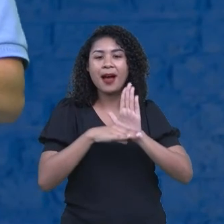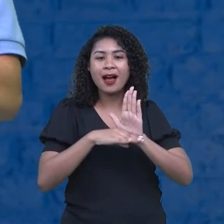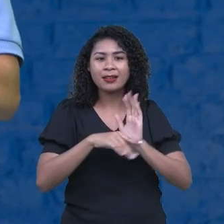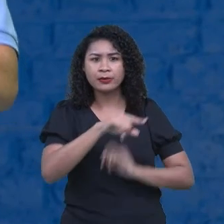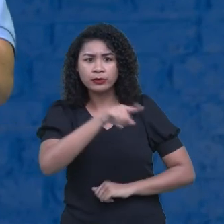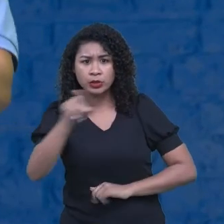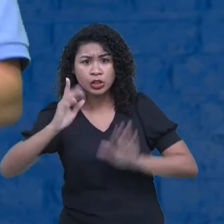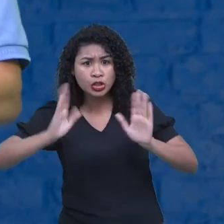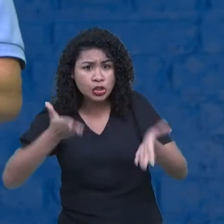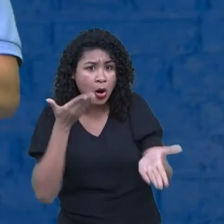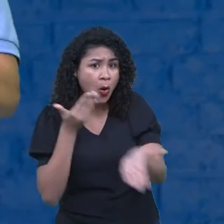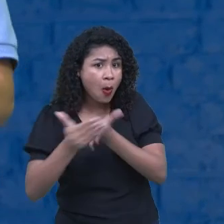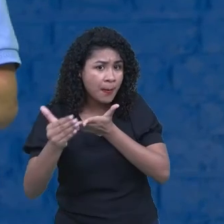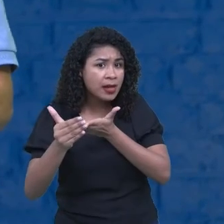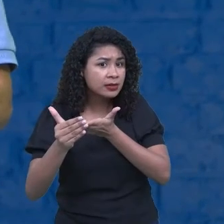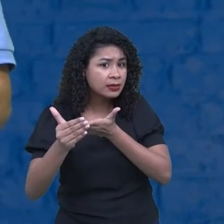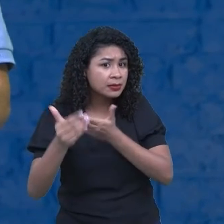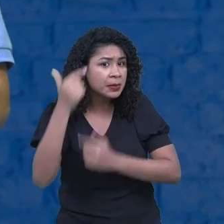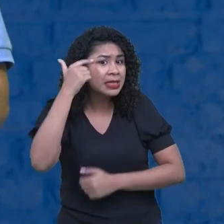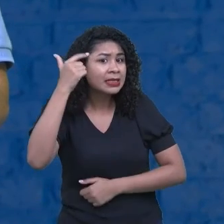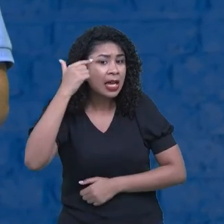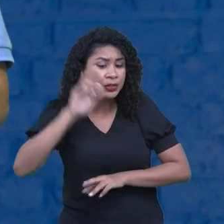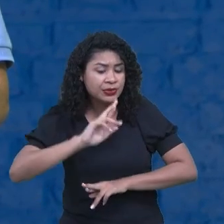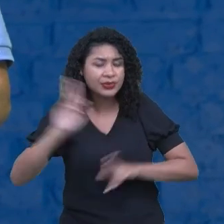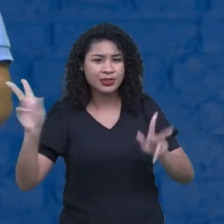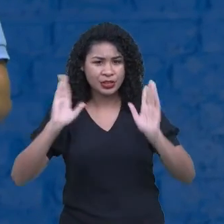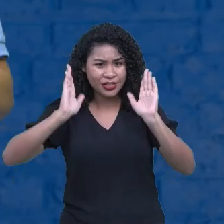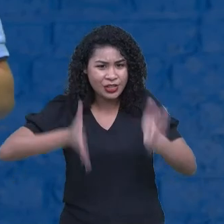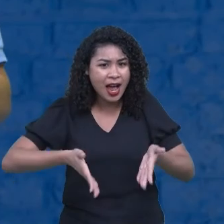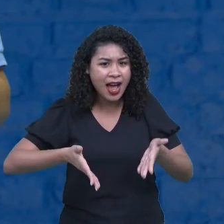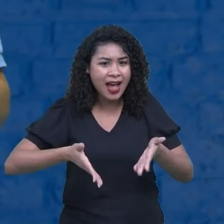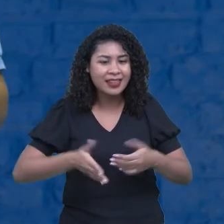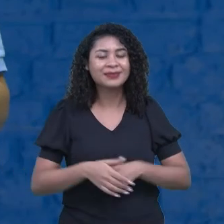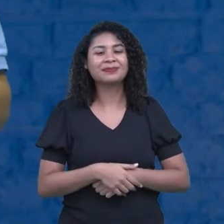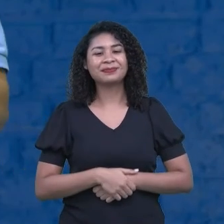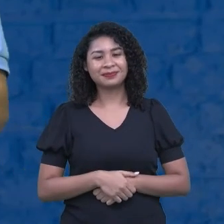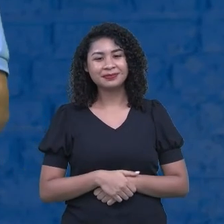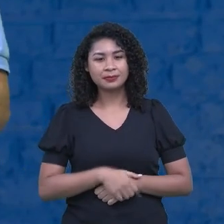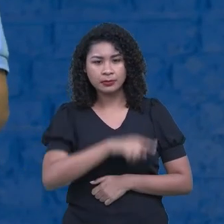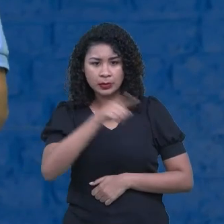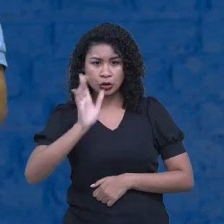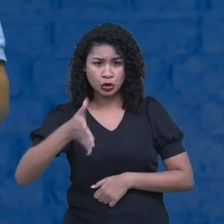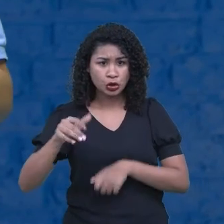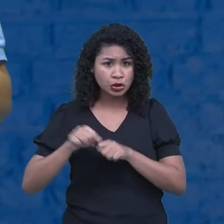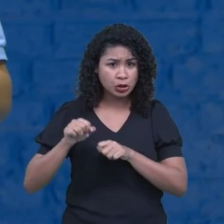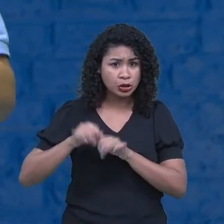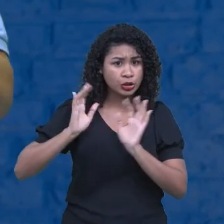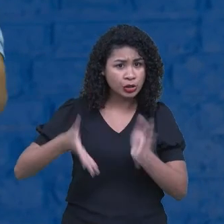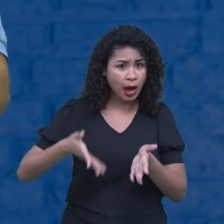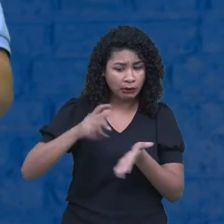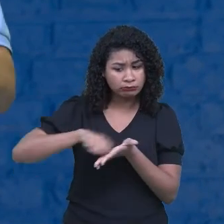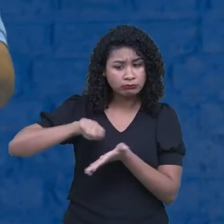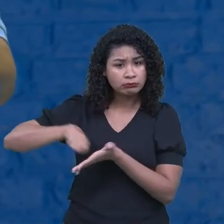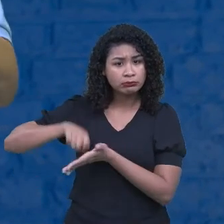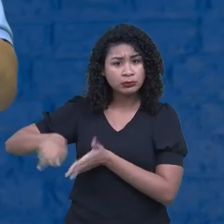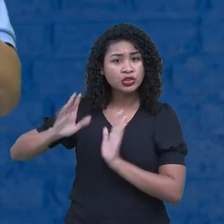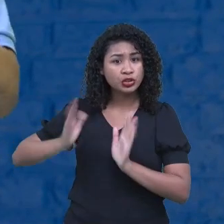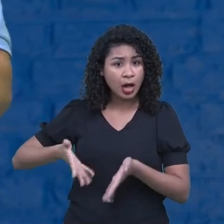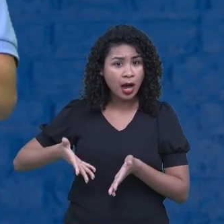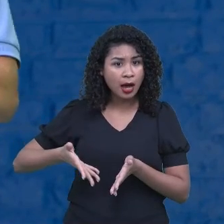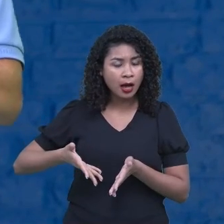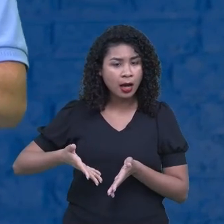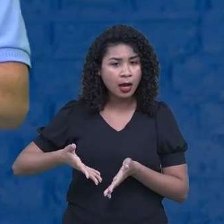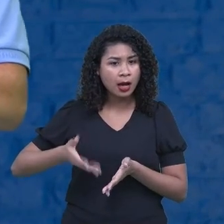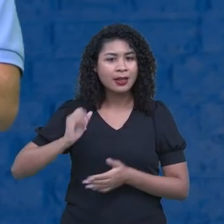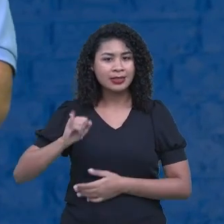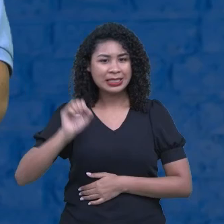pensar de uma forma diferente? Quem já fez? Já colocaram aí? Já escreveram aí? Coloquem aí,